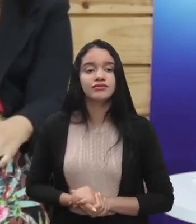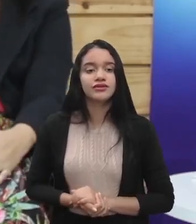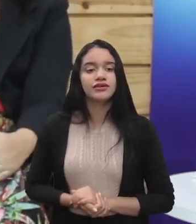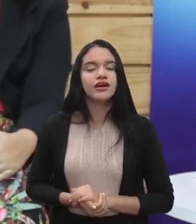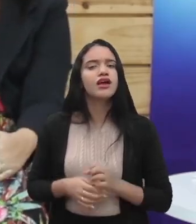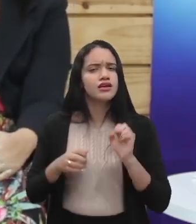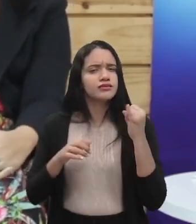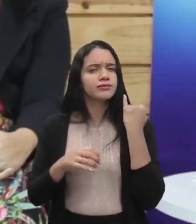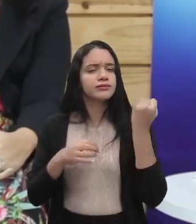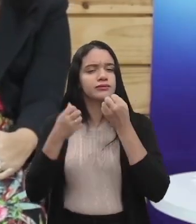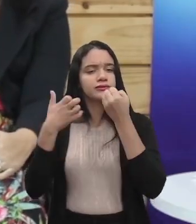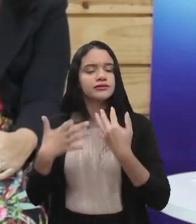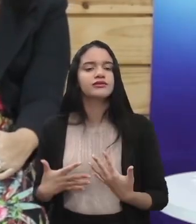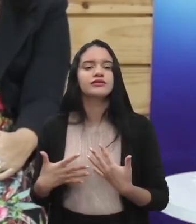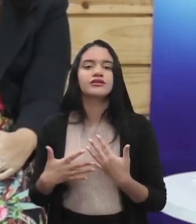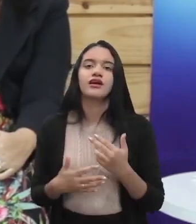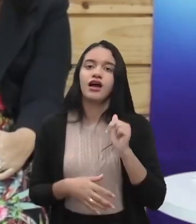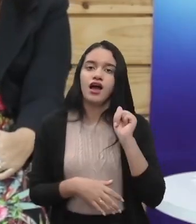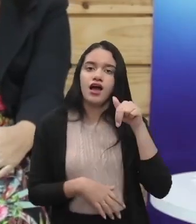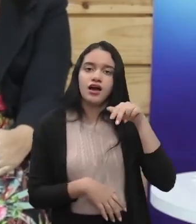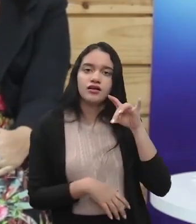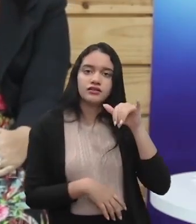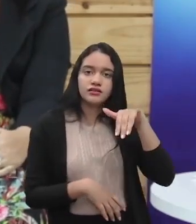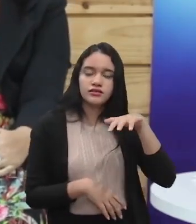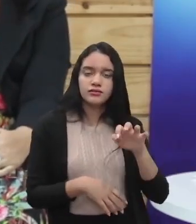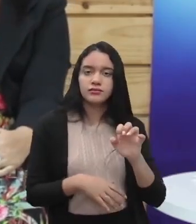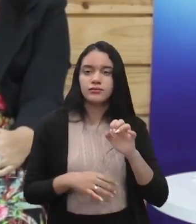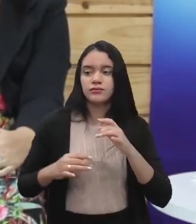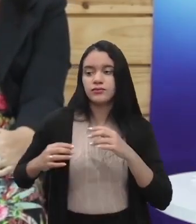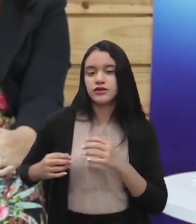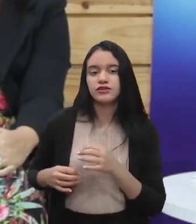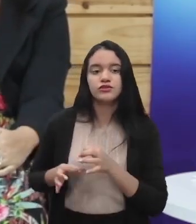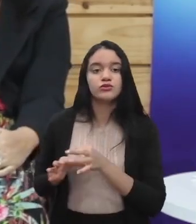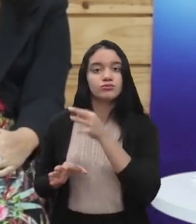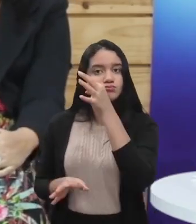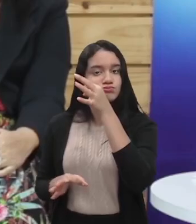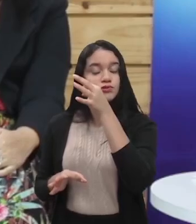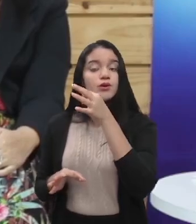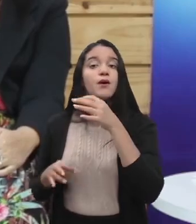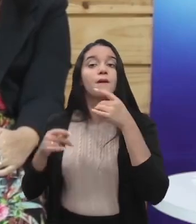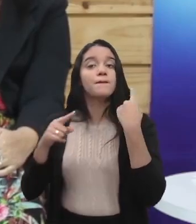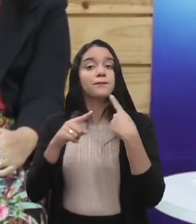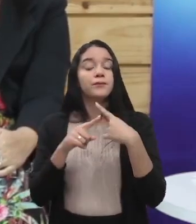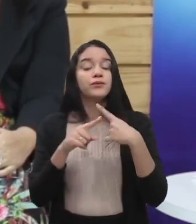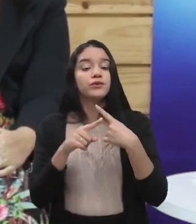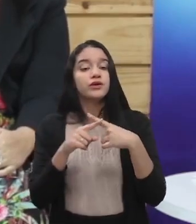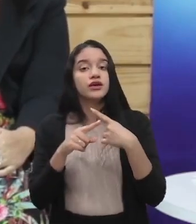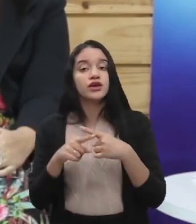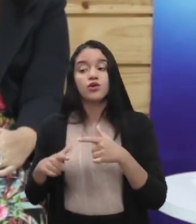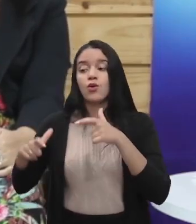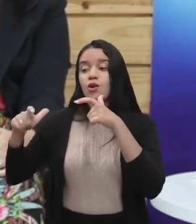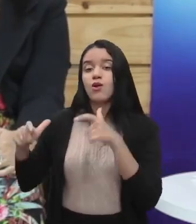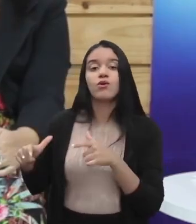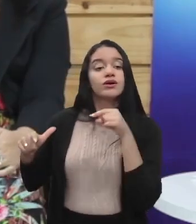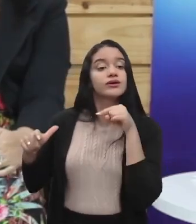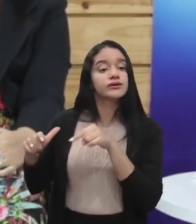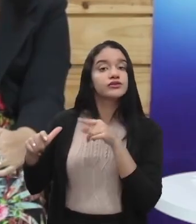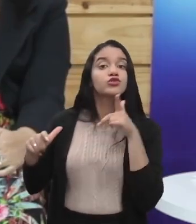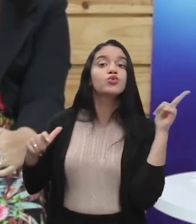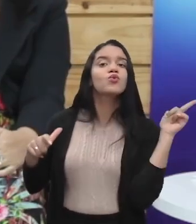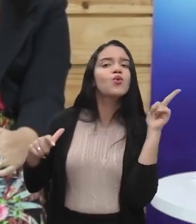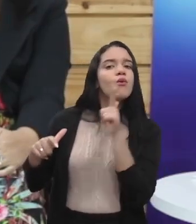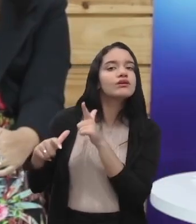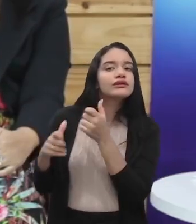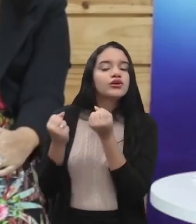falar também isso. O andaime não poderia ser considerado um ponto de amparagem. Por quê? Porque ele não é um ponto que vai conseguir